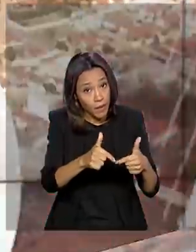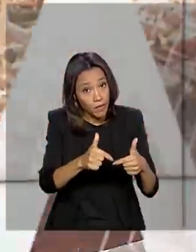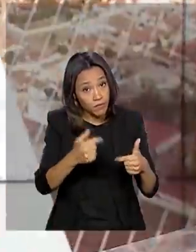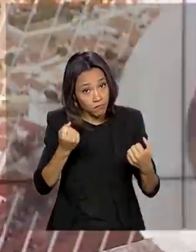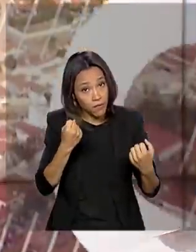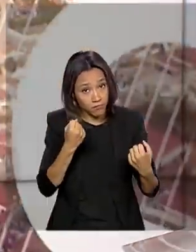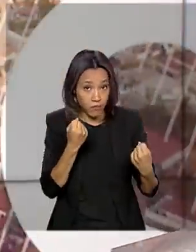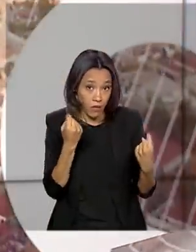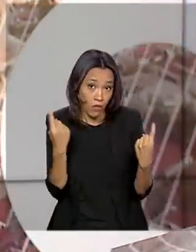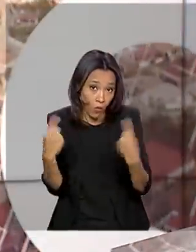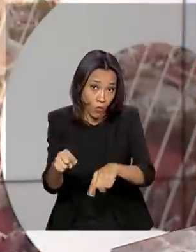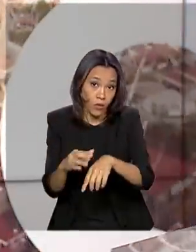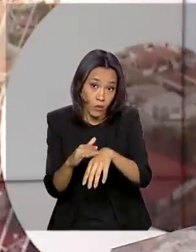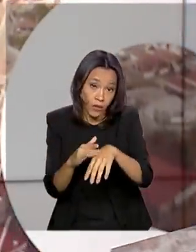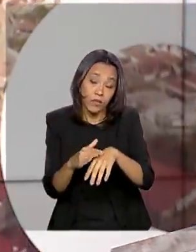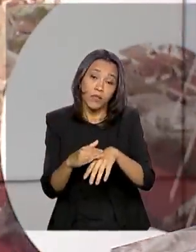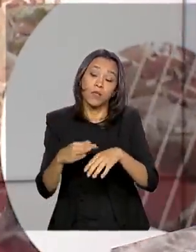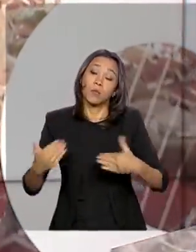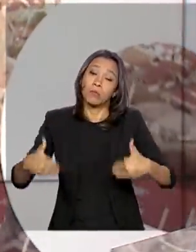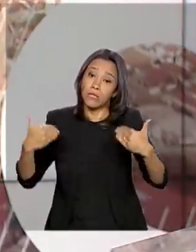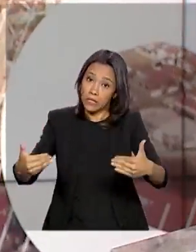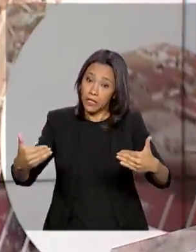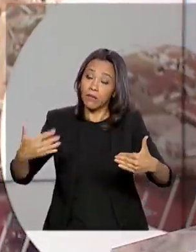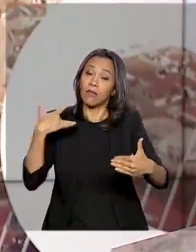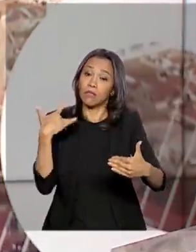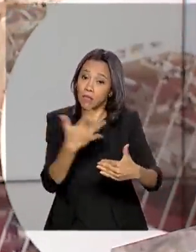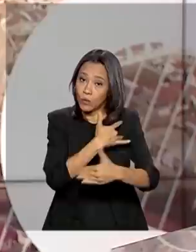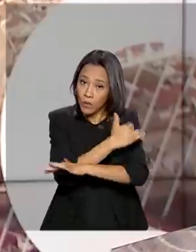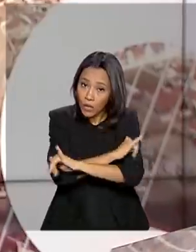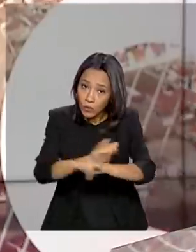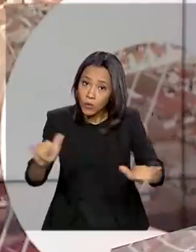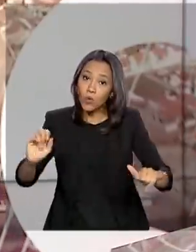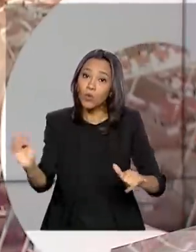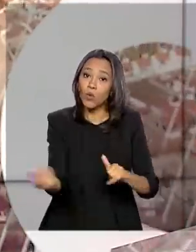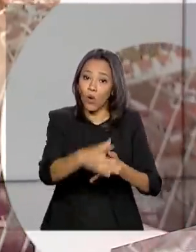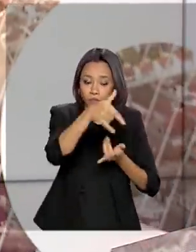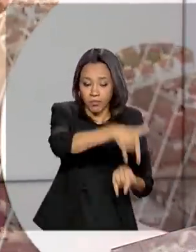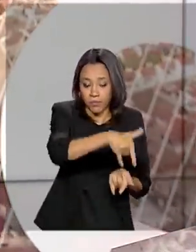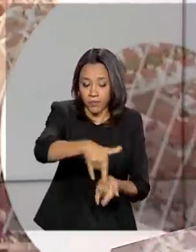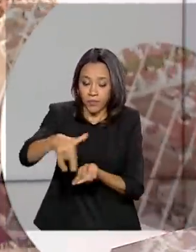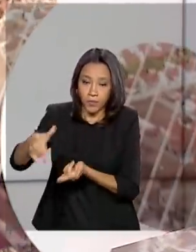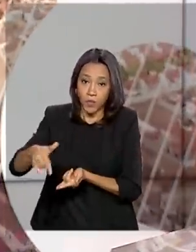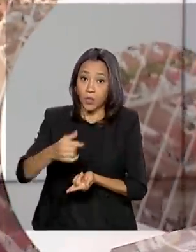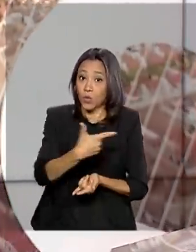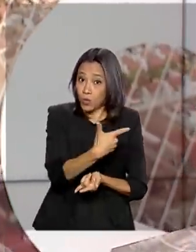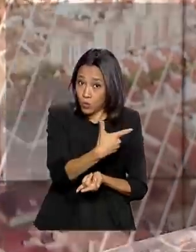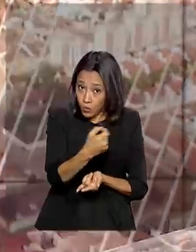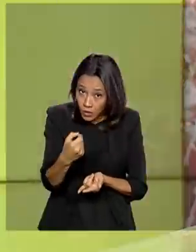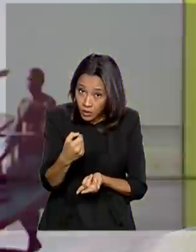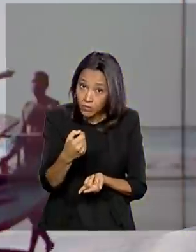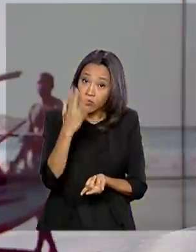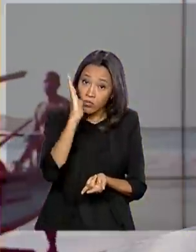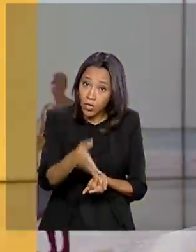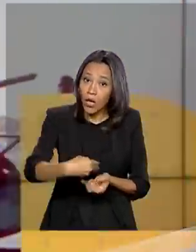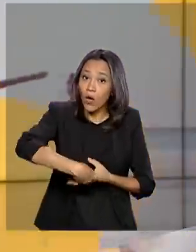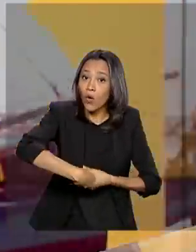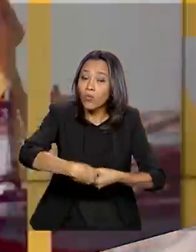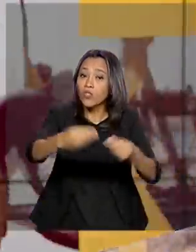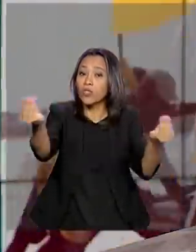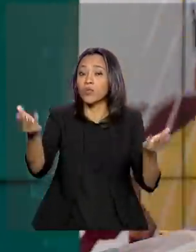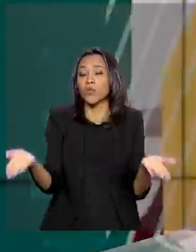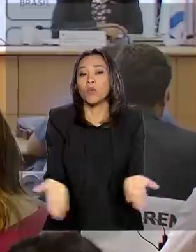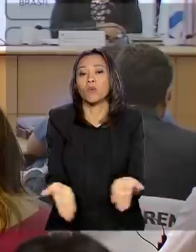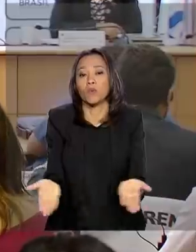doença, o Ministério da Saúde anunciou novos leitos em hospitais. Os 200 primeiros começam a ser distribuídos hoje.